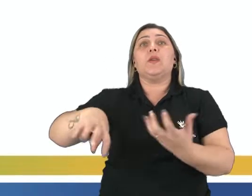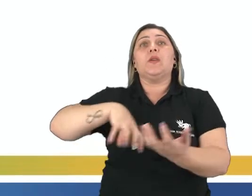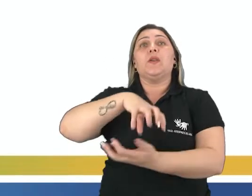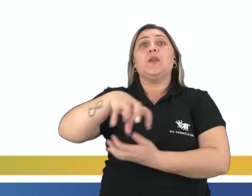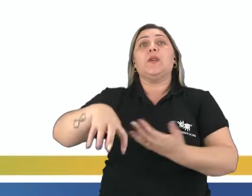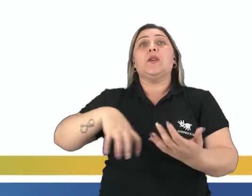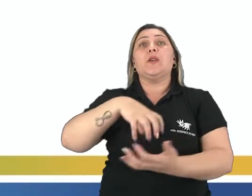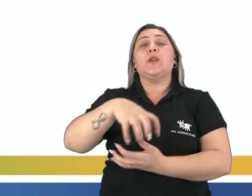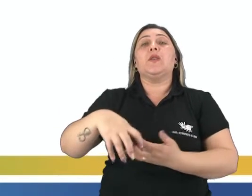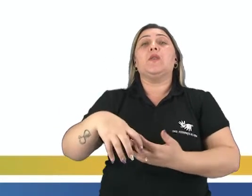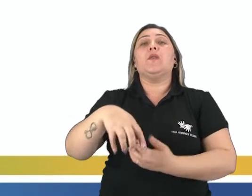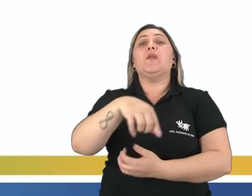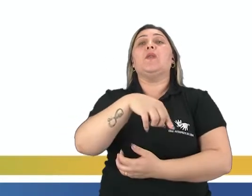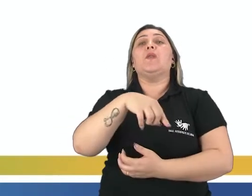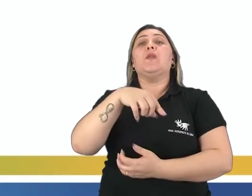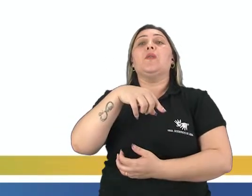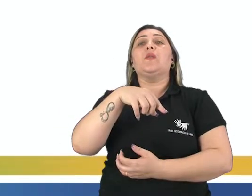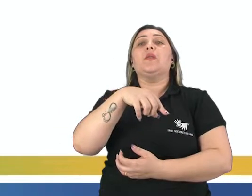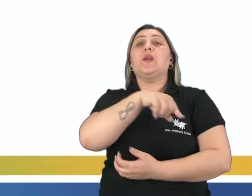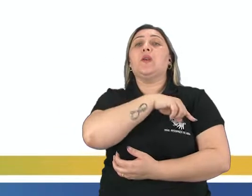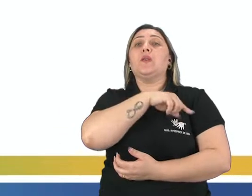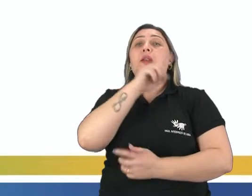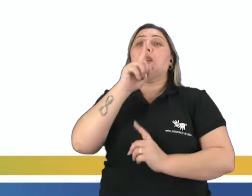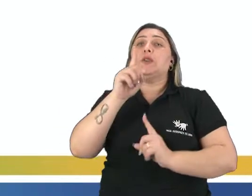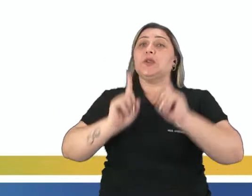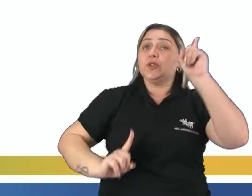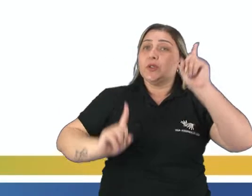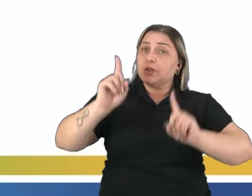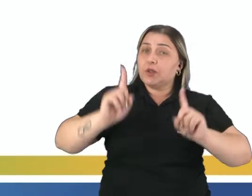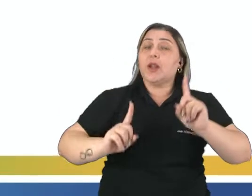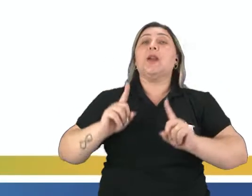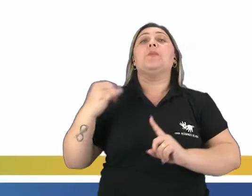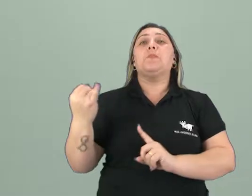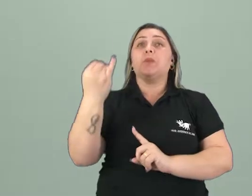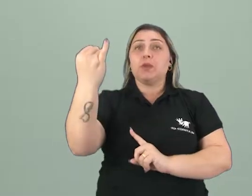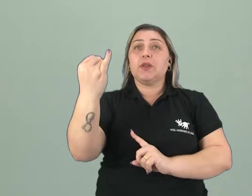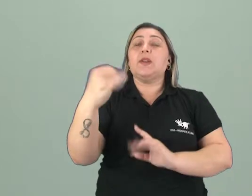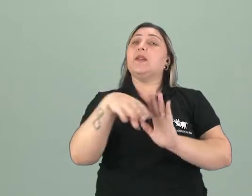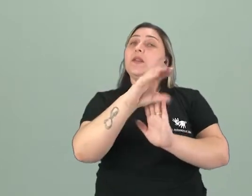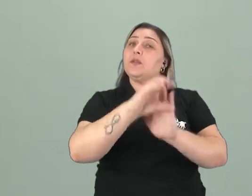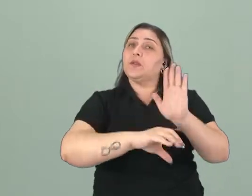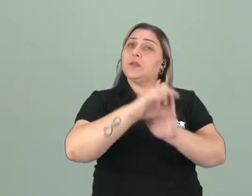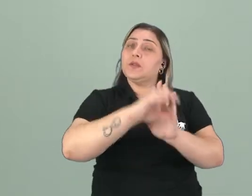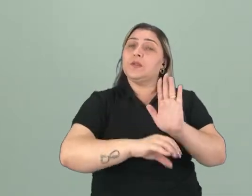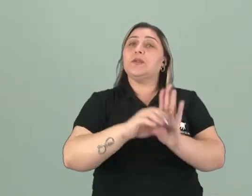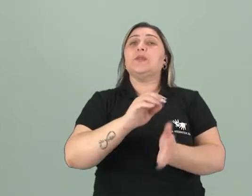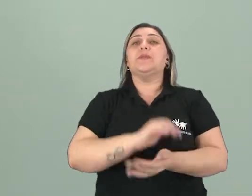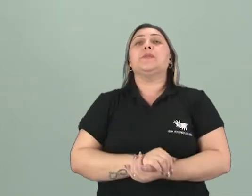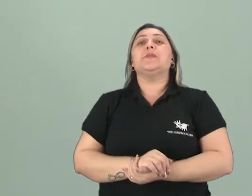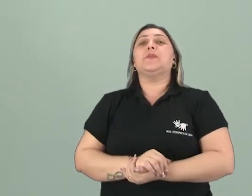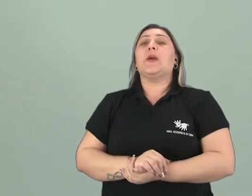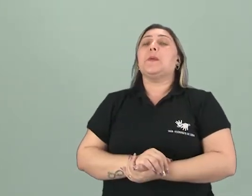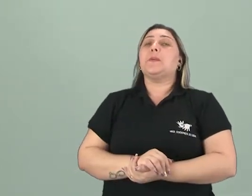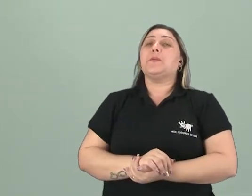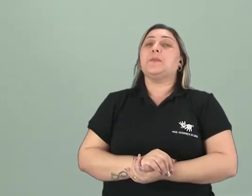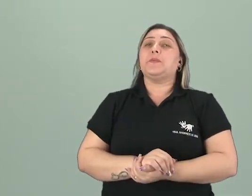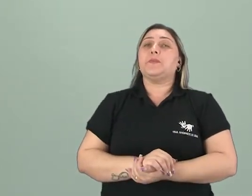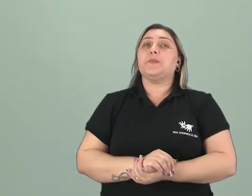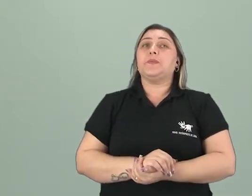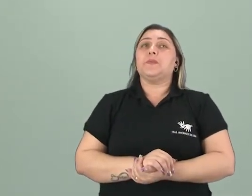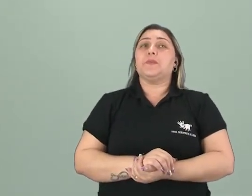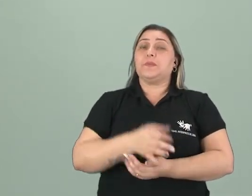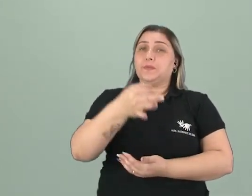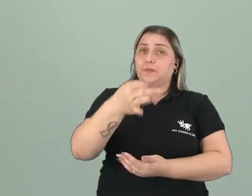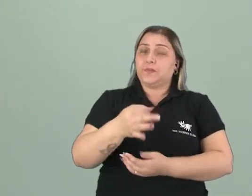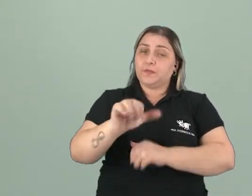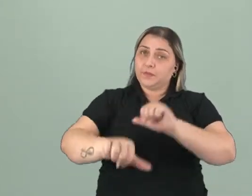Chinesa e etc. dão prova da importância desse conceito. Então o conceito de Revolução basicamente é esse conceito,